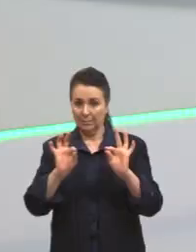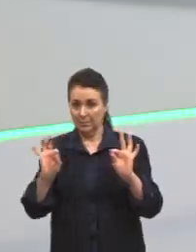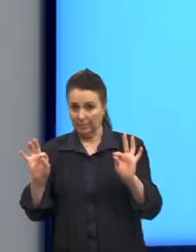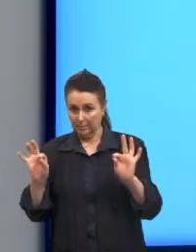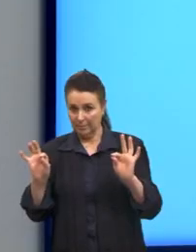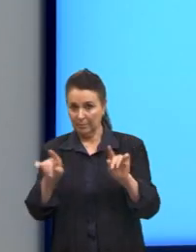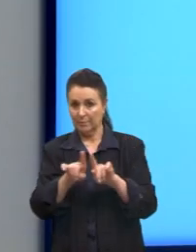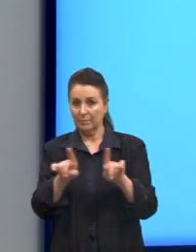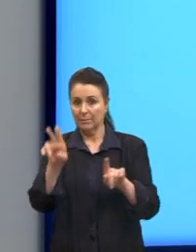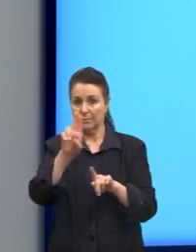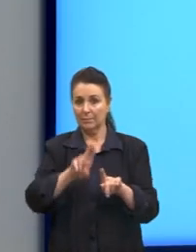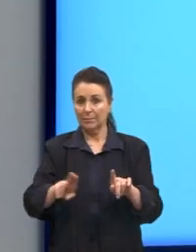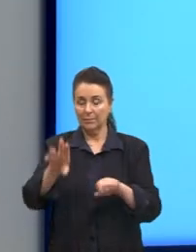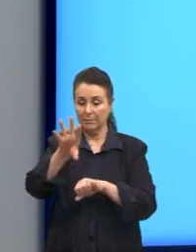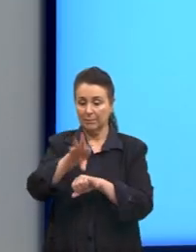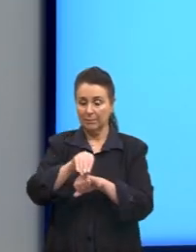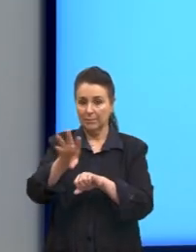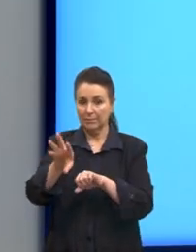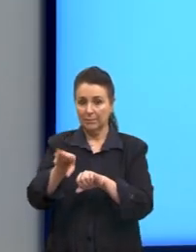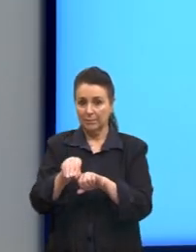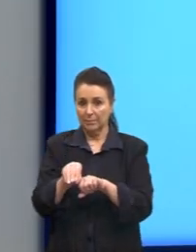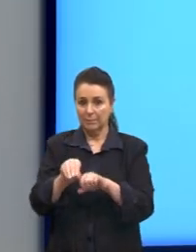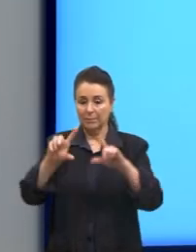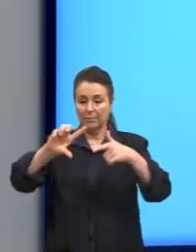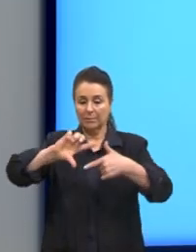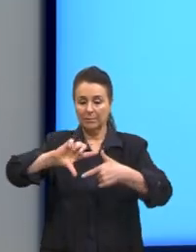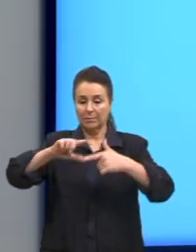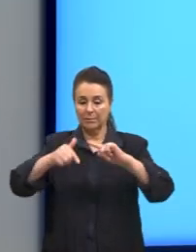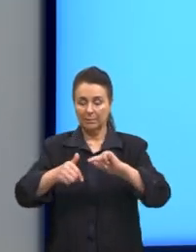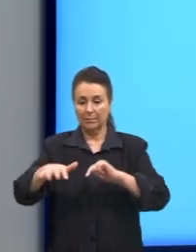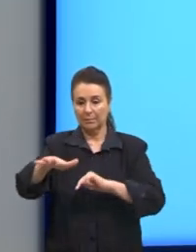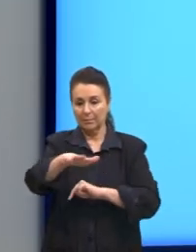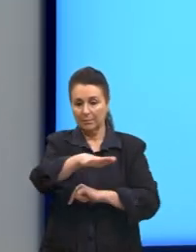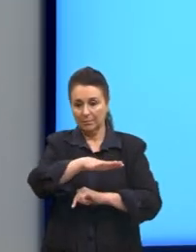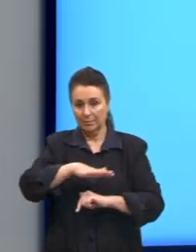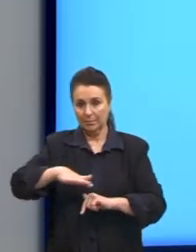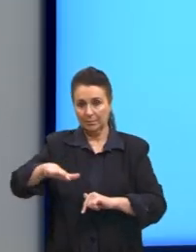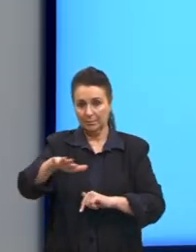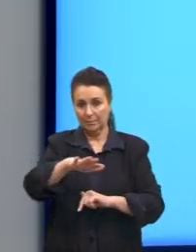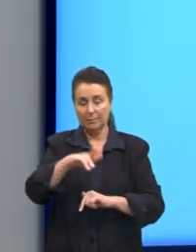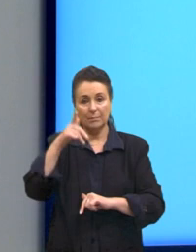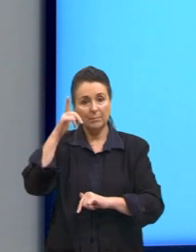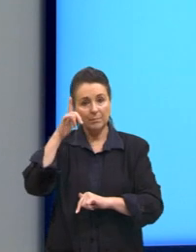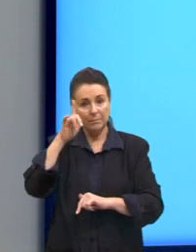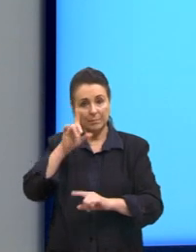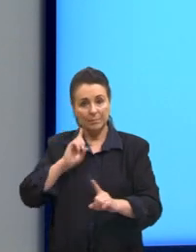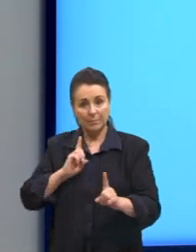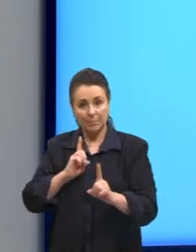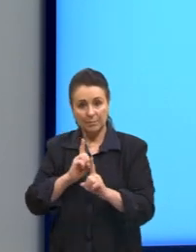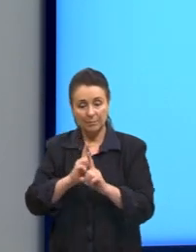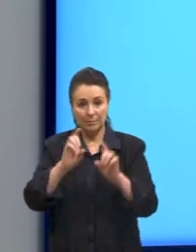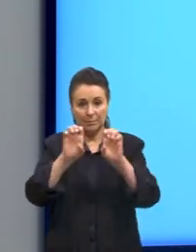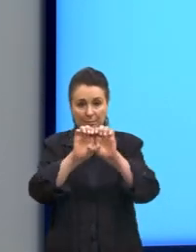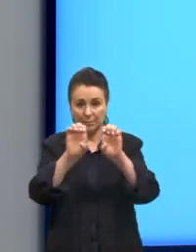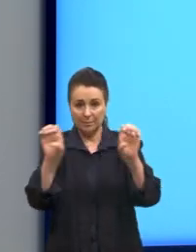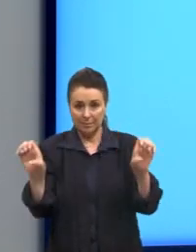aplicar conhecimentos lá da geometria plana para conseguir chegar na equação.